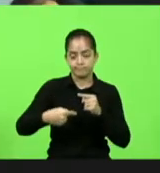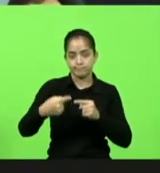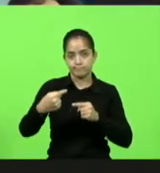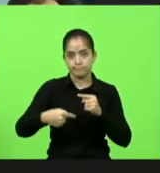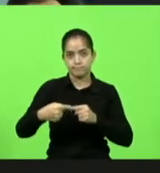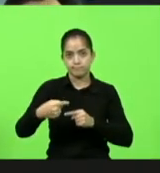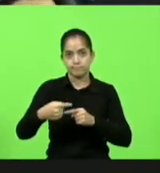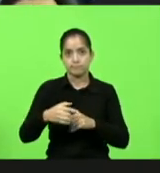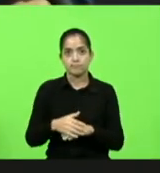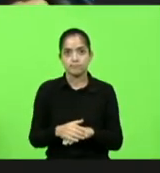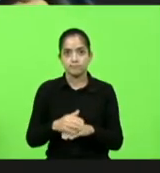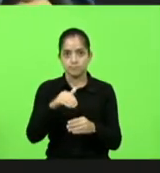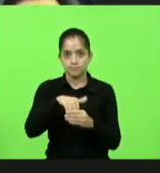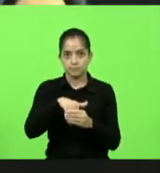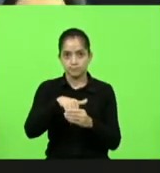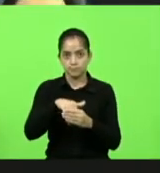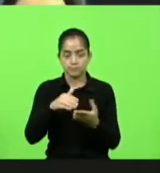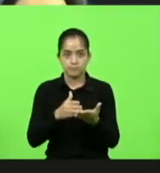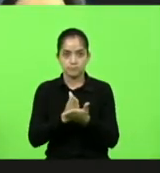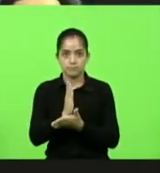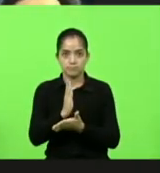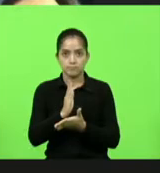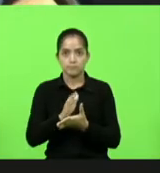Em votação? Aprovado.